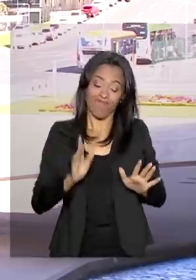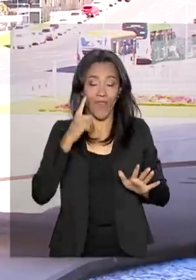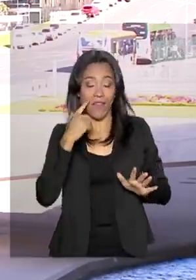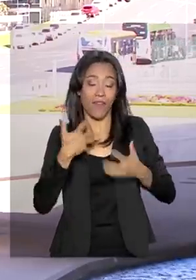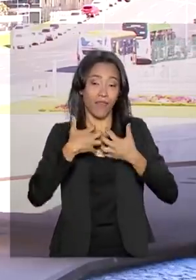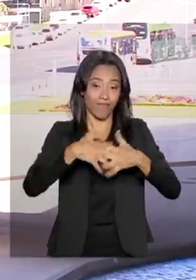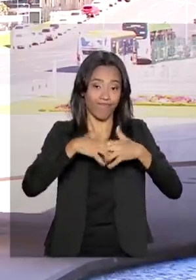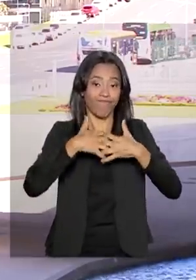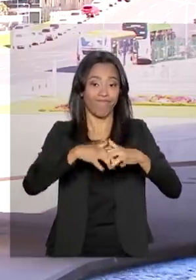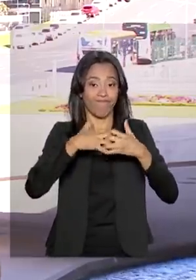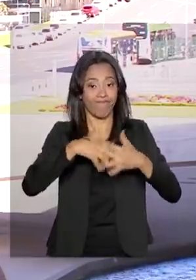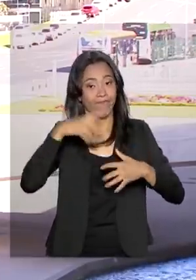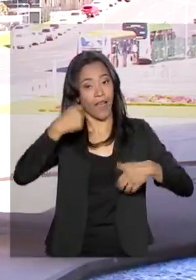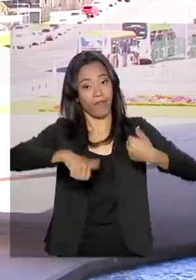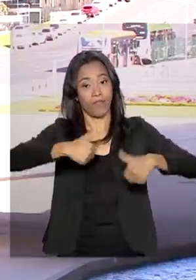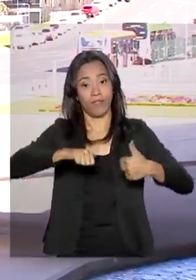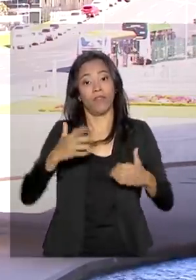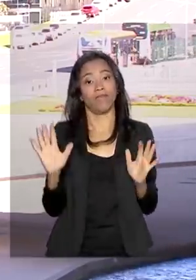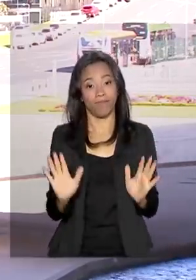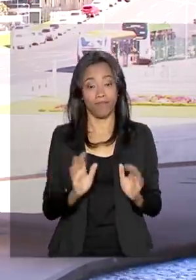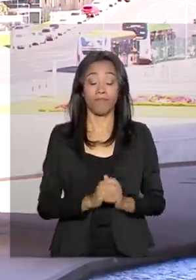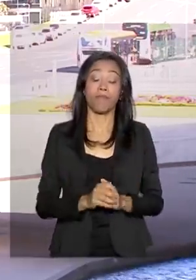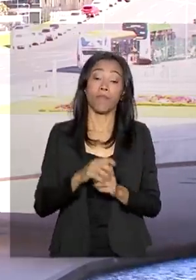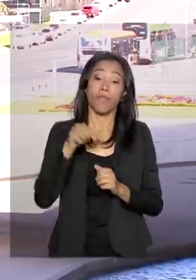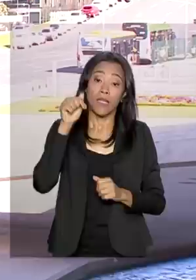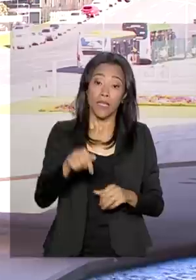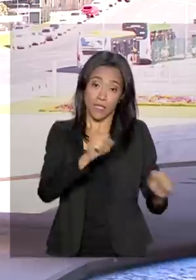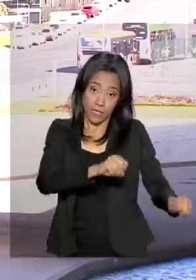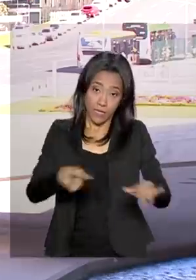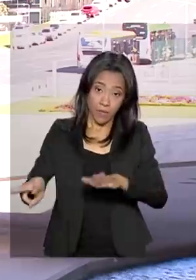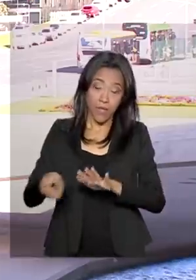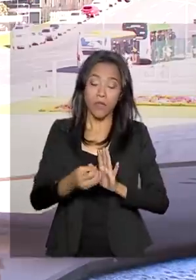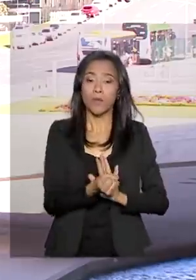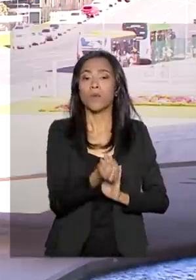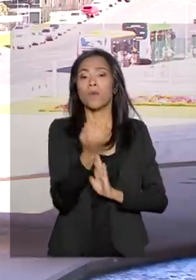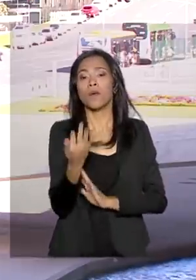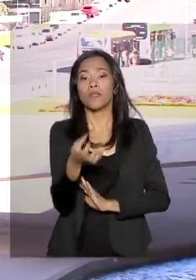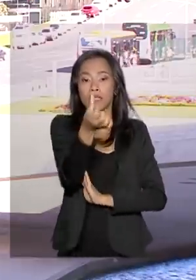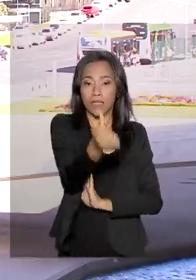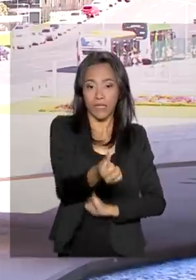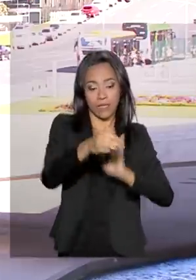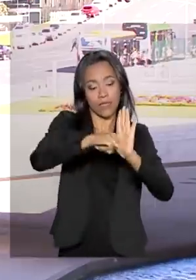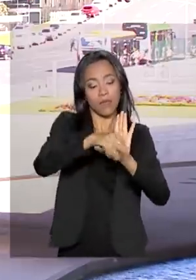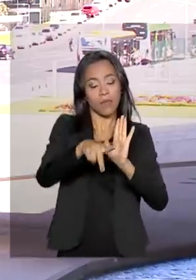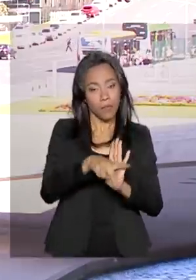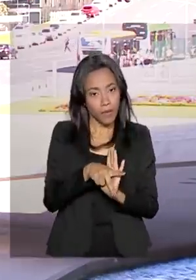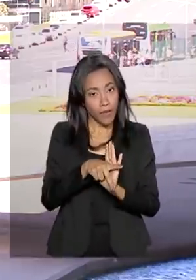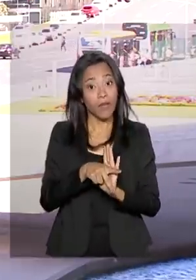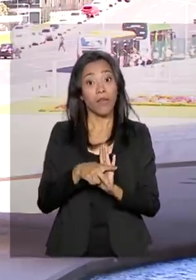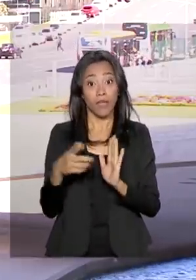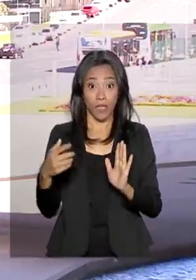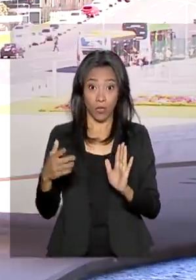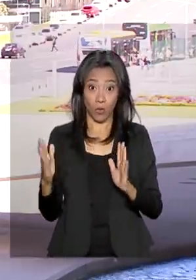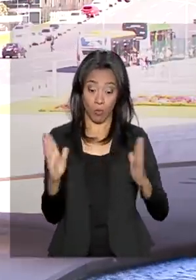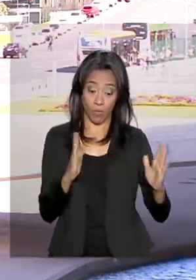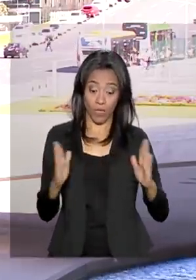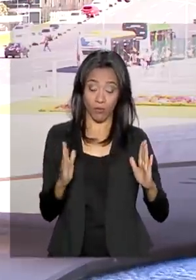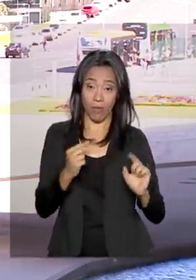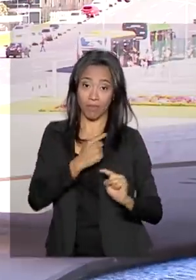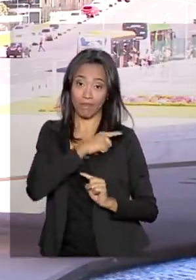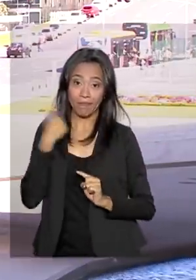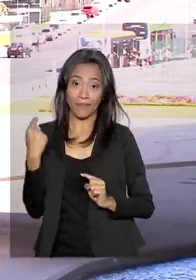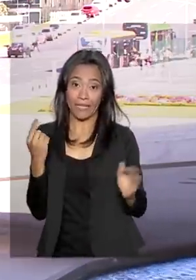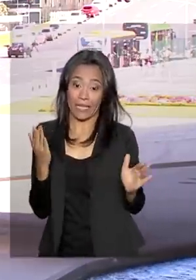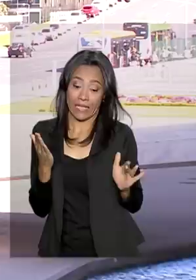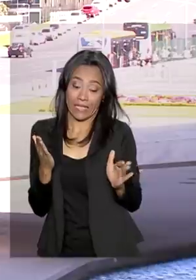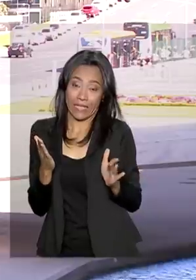deputados. Na Câmara, a previsão da semana tem seis medidas provisórias que também têm prazo de validade apertado. Uma delas